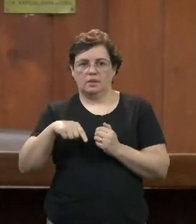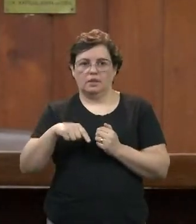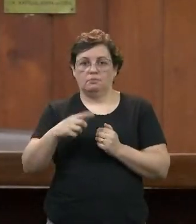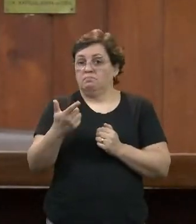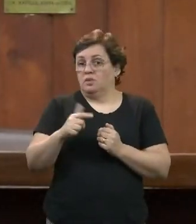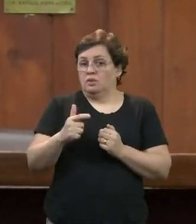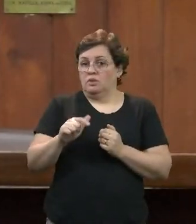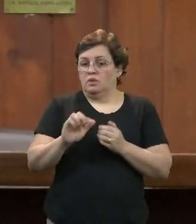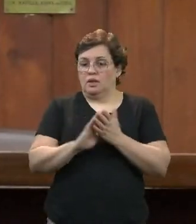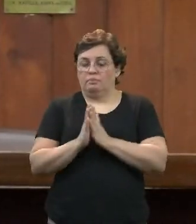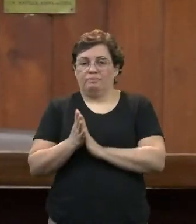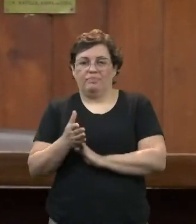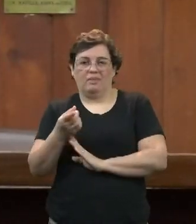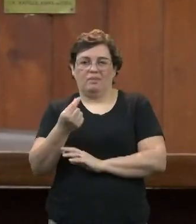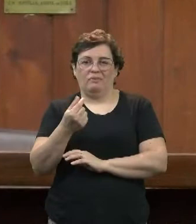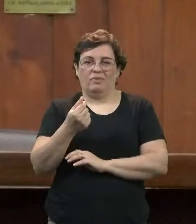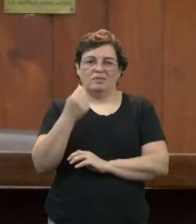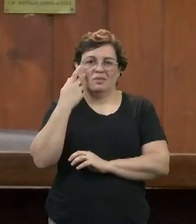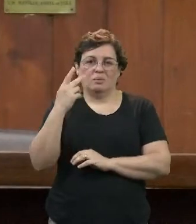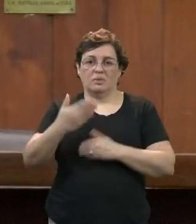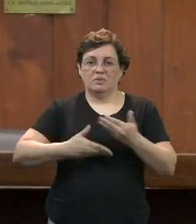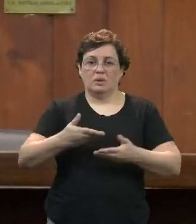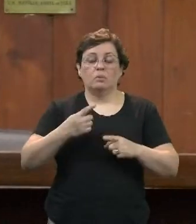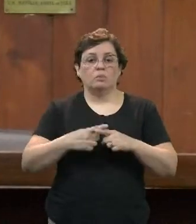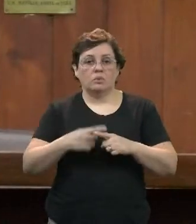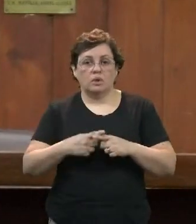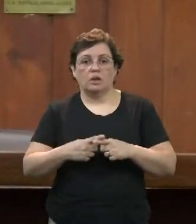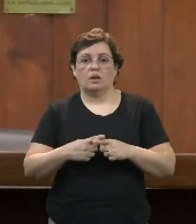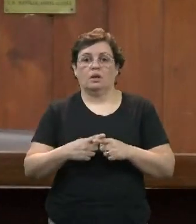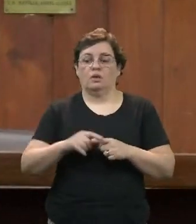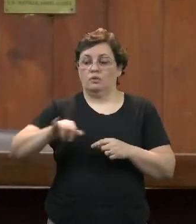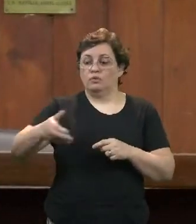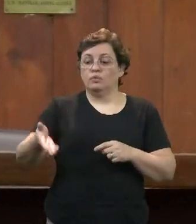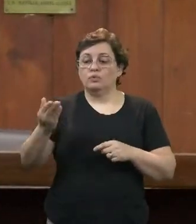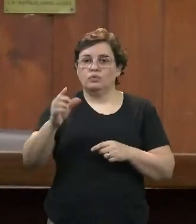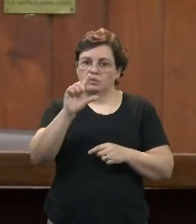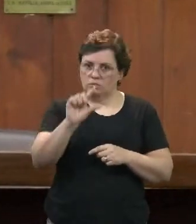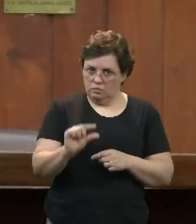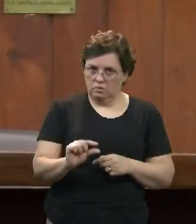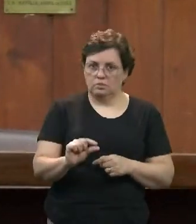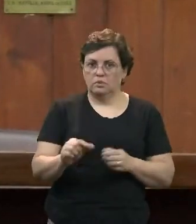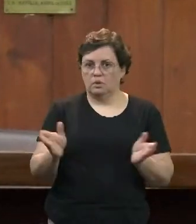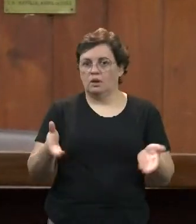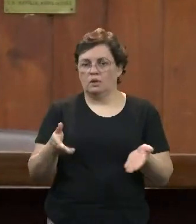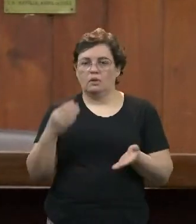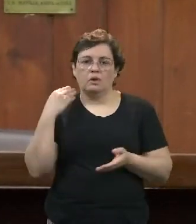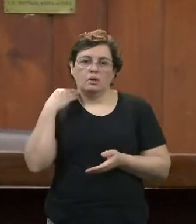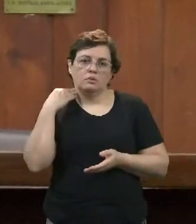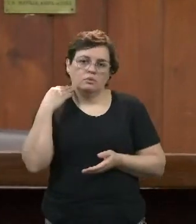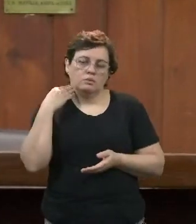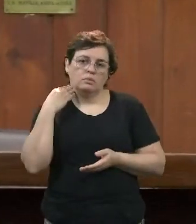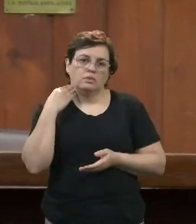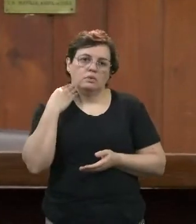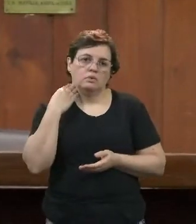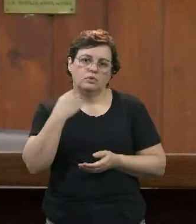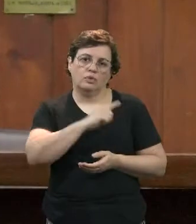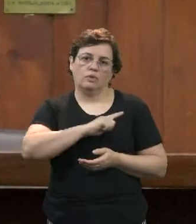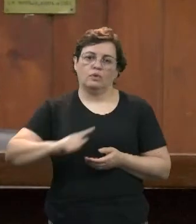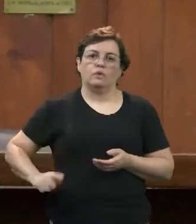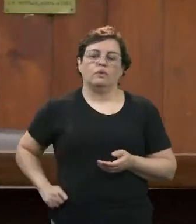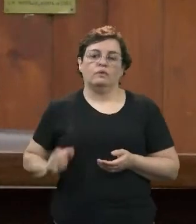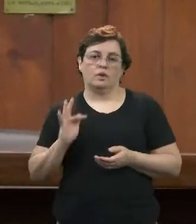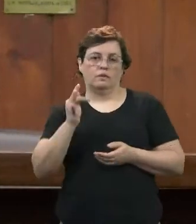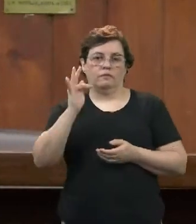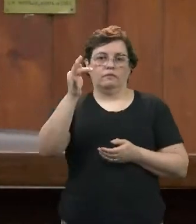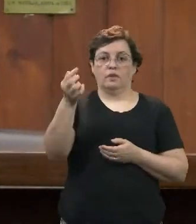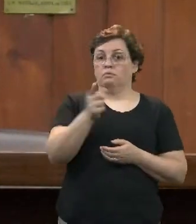financeiro para os servidores, porque as taxas estão mais baixas em todos os bancos e o governo federal não está cobrando IOF